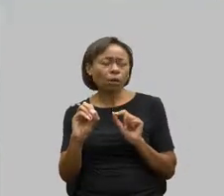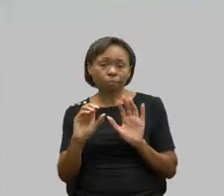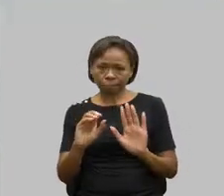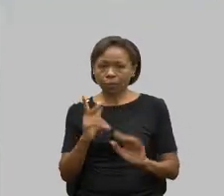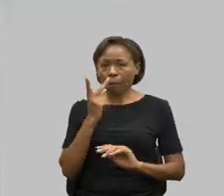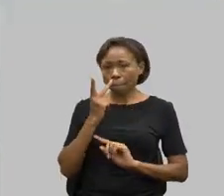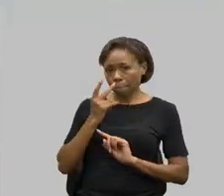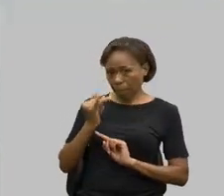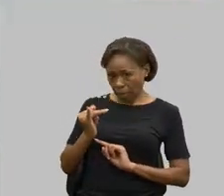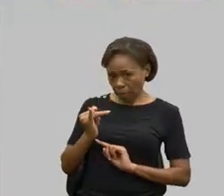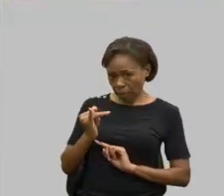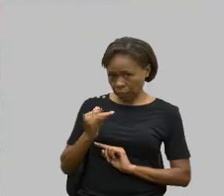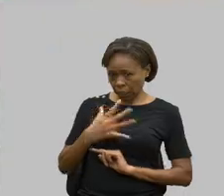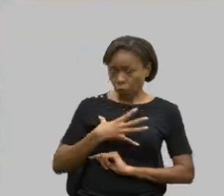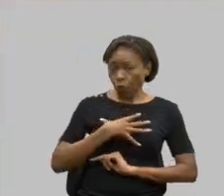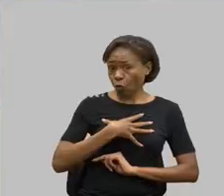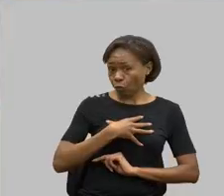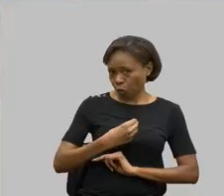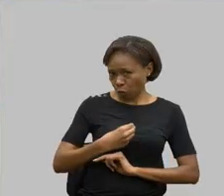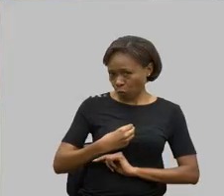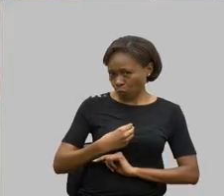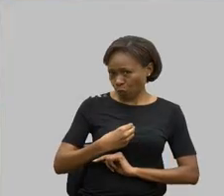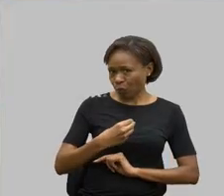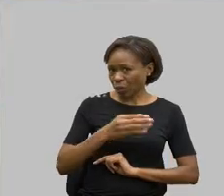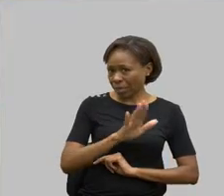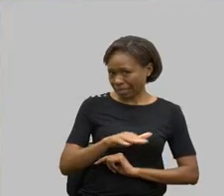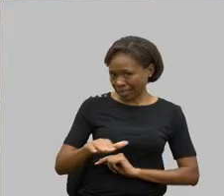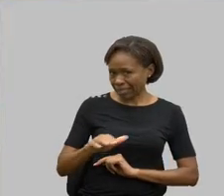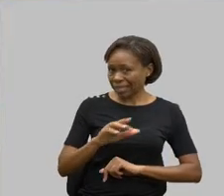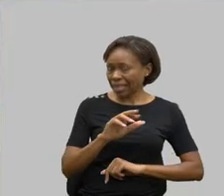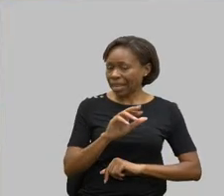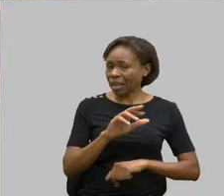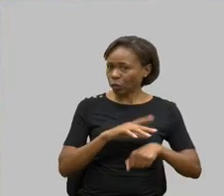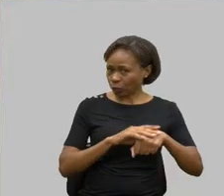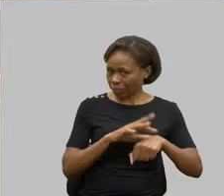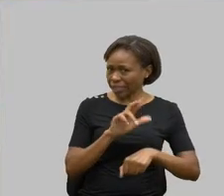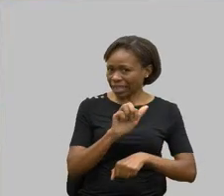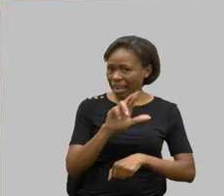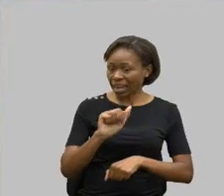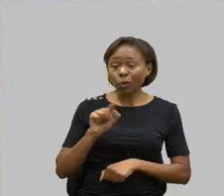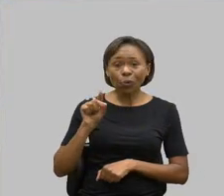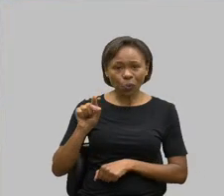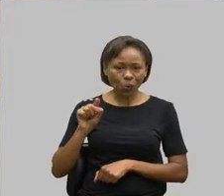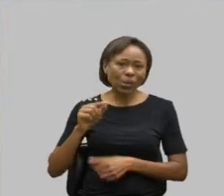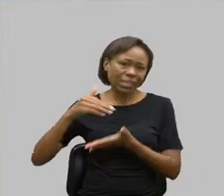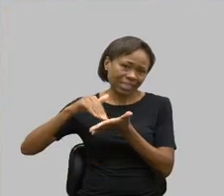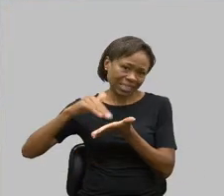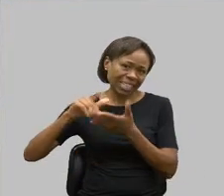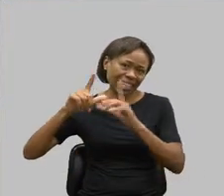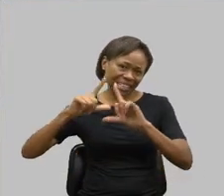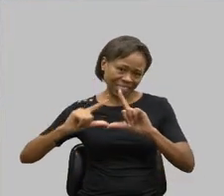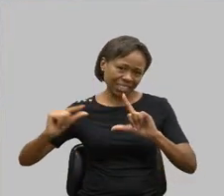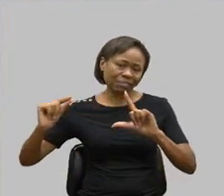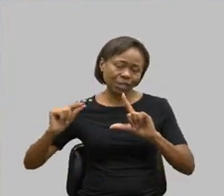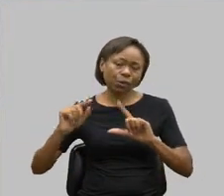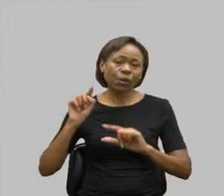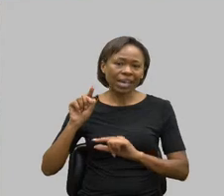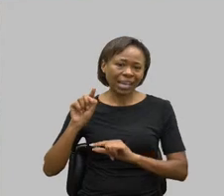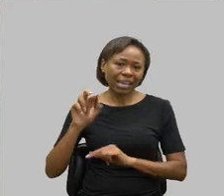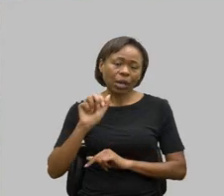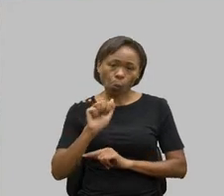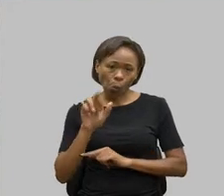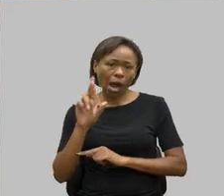secretário da Casa Civil, Marcelo Aro, ele é pai de uma criança rara. Ele apresentou